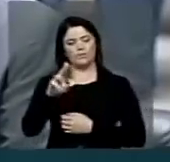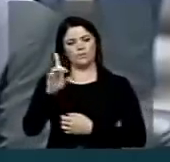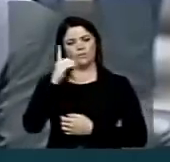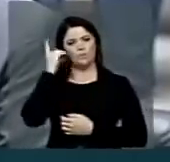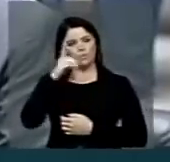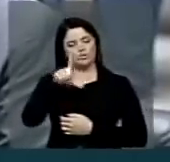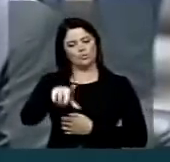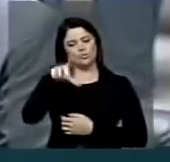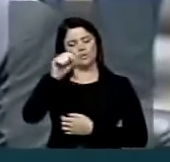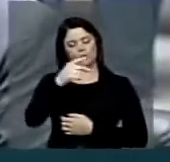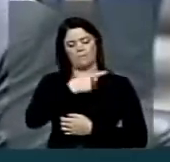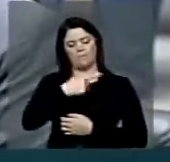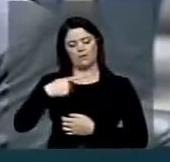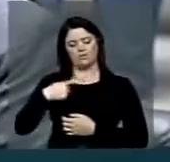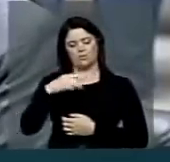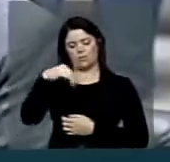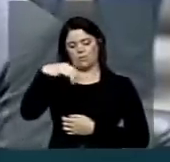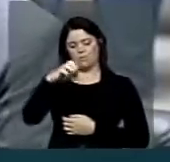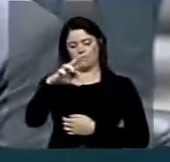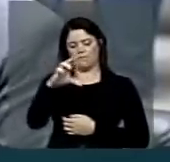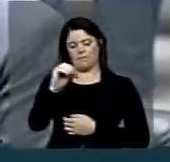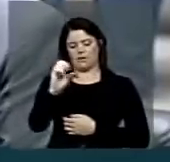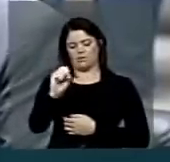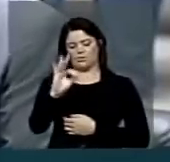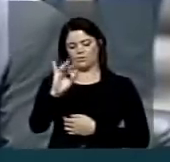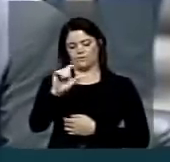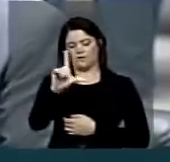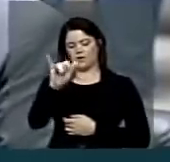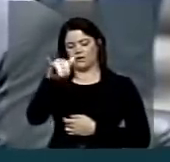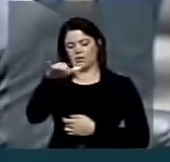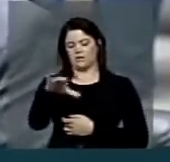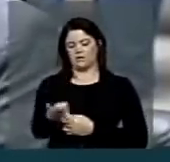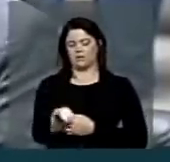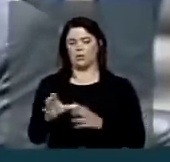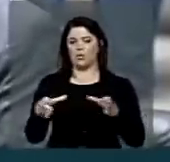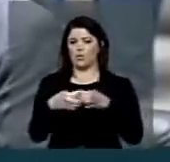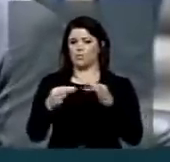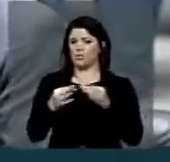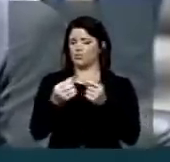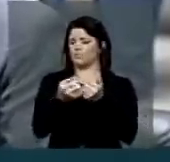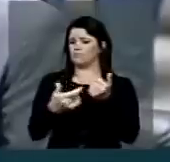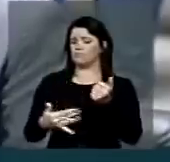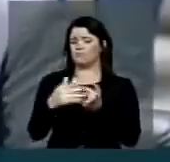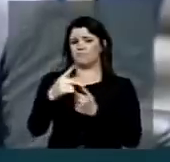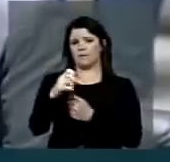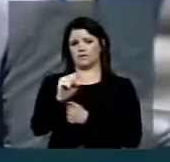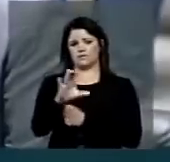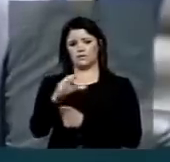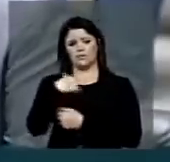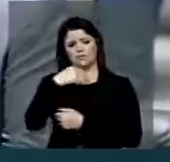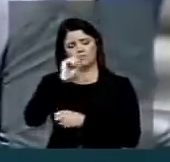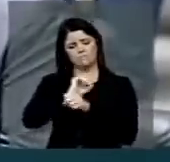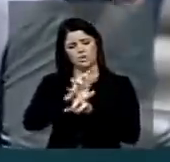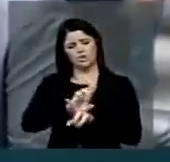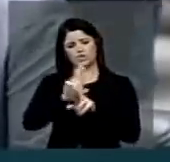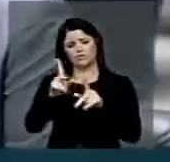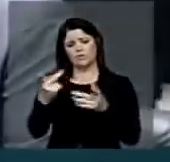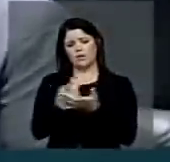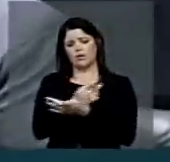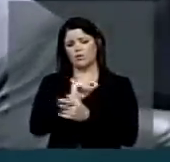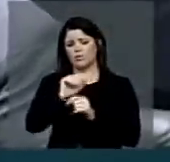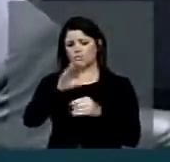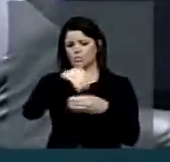foi uma escolha através do debate de toda a nossa bancada. E eu espero, senhor Presidente, que diferente do que foi